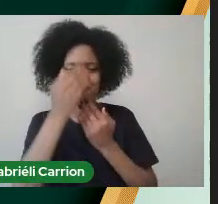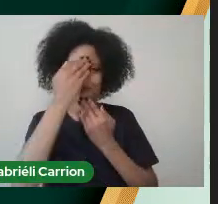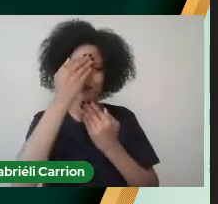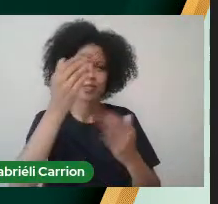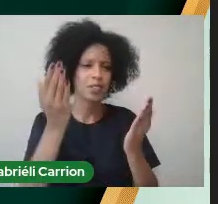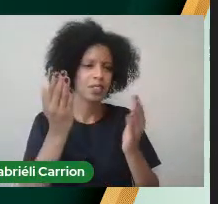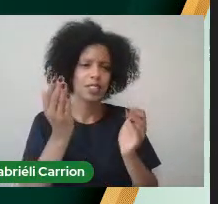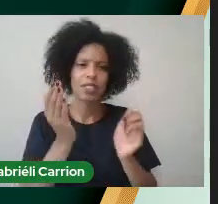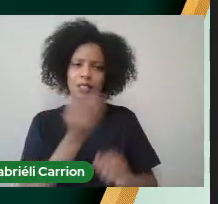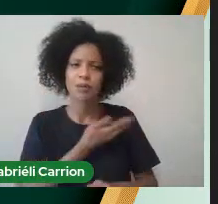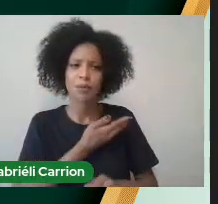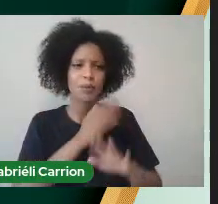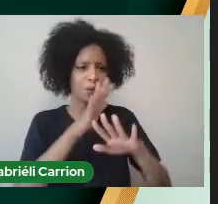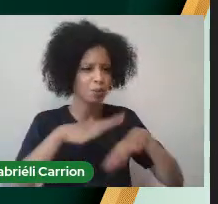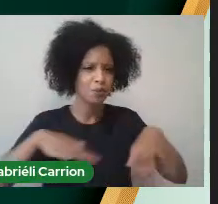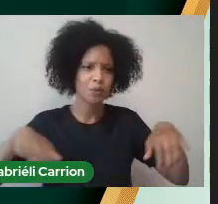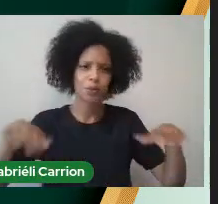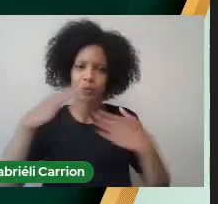geral Obrigada a todos